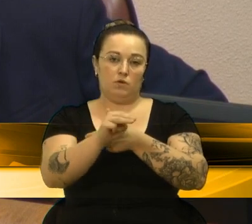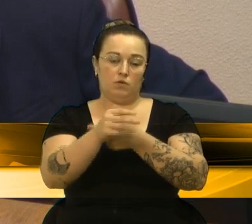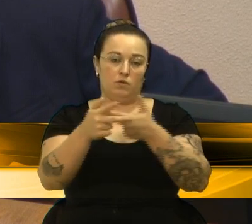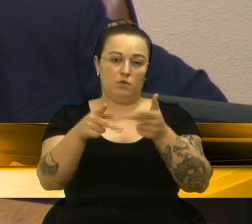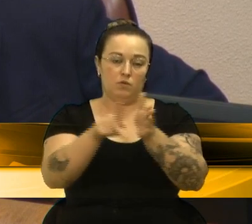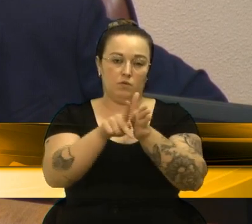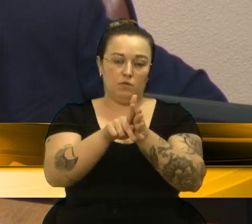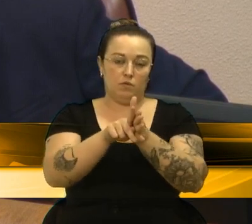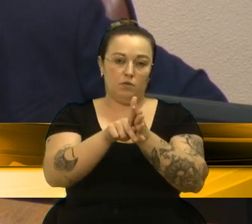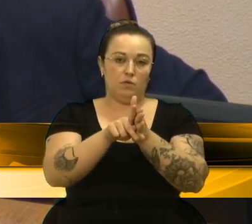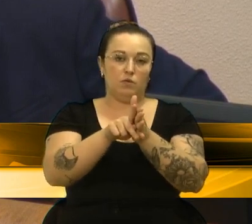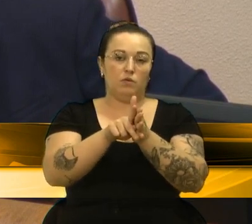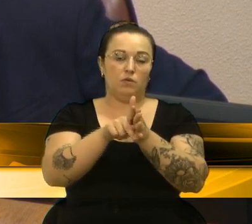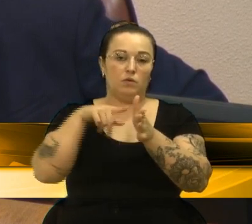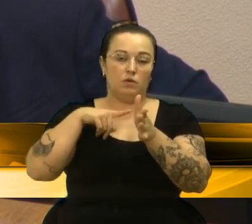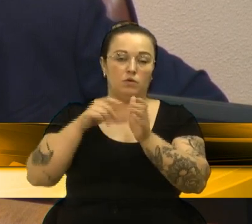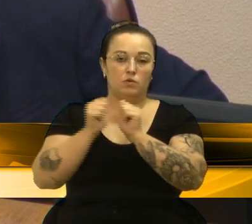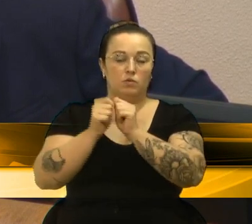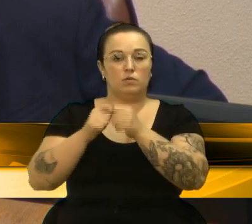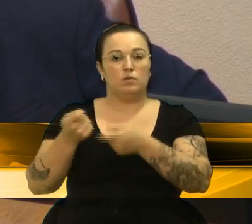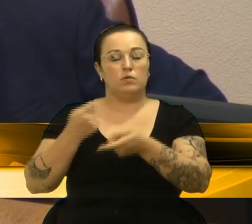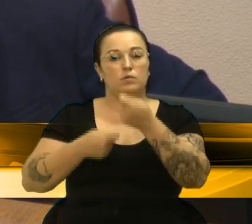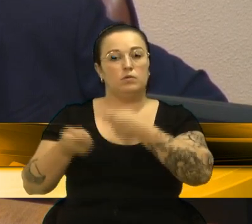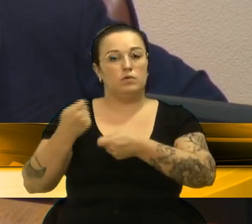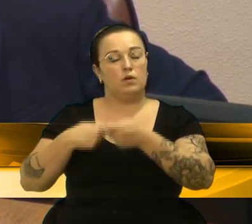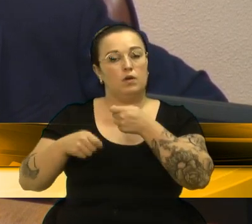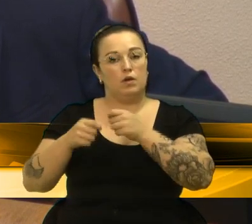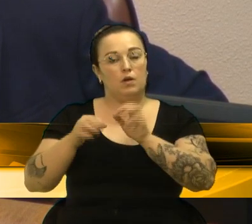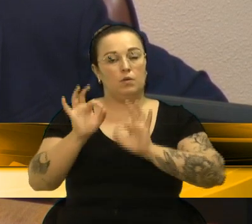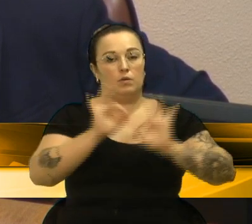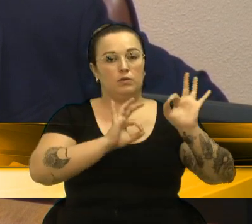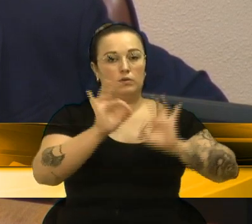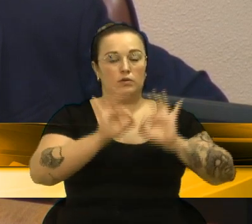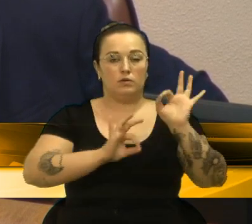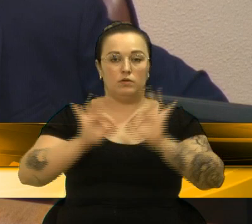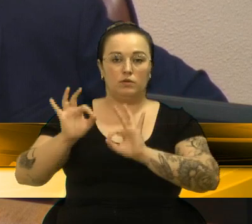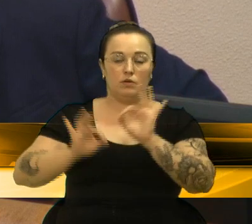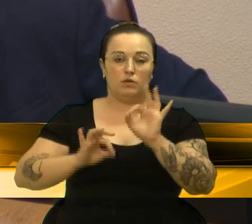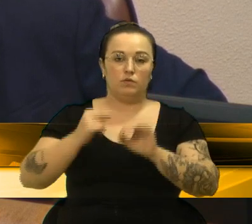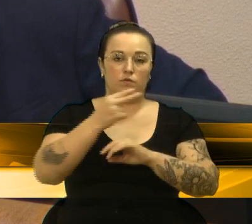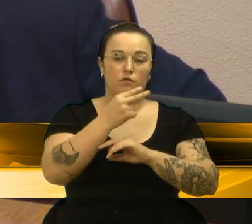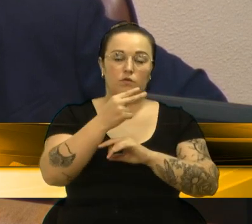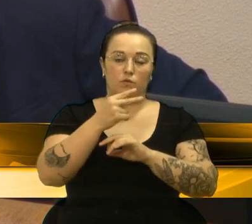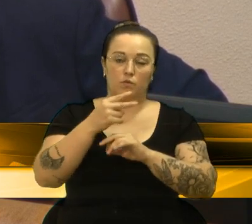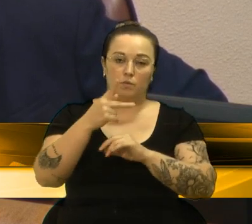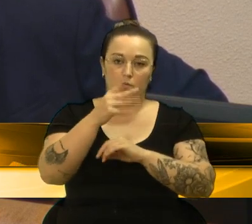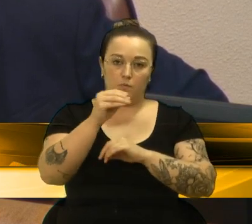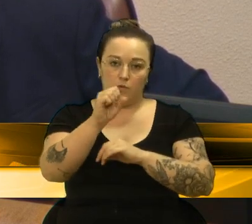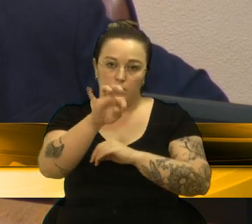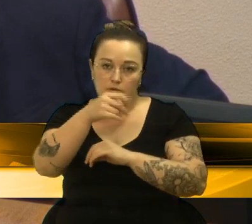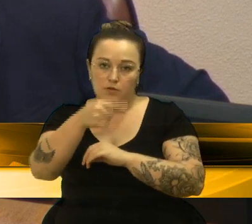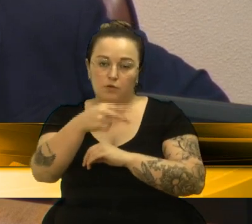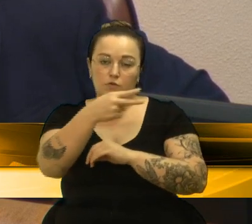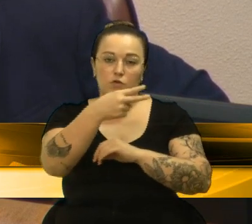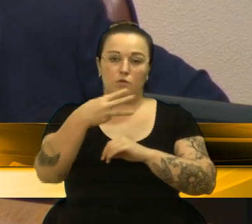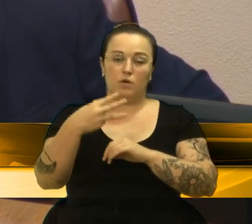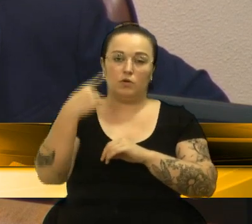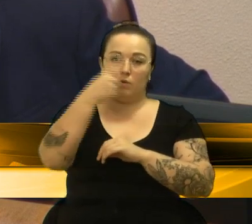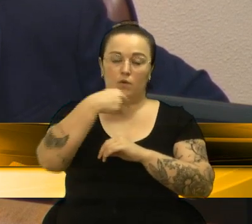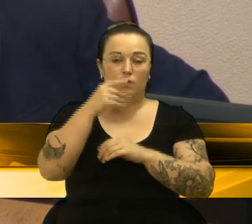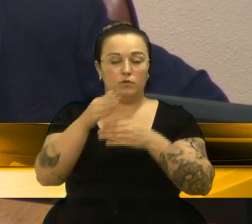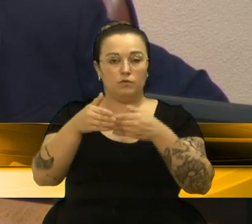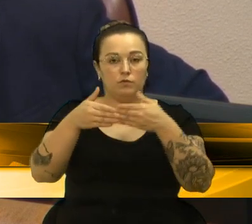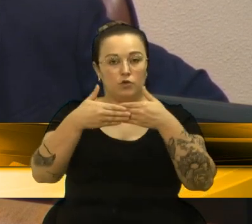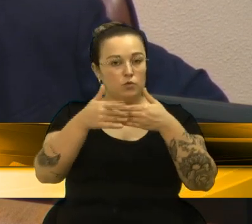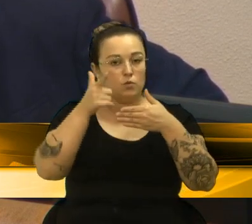da decisão da administração sobre a reforma do postão 24 horas, com o seu respectivo fechamento e consequente plano de contingência para atendimento da população de